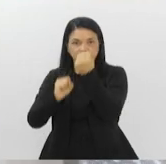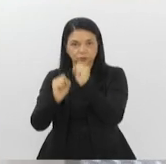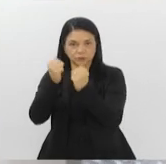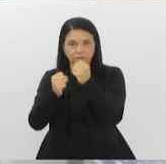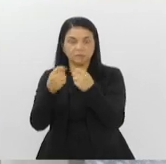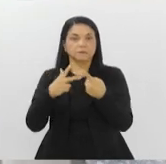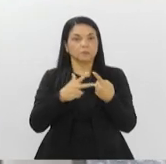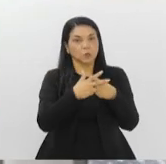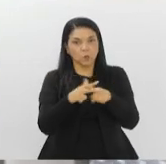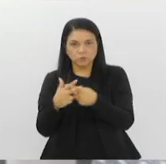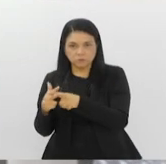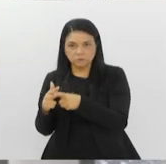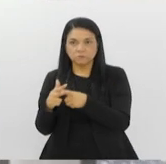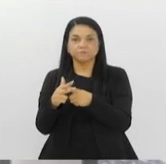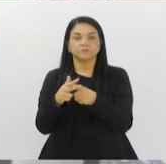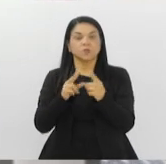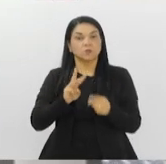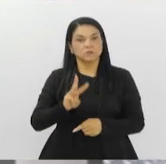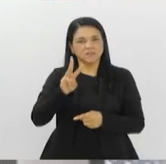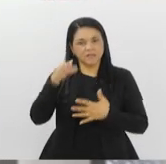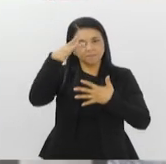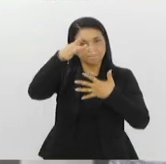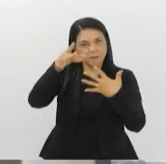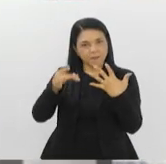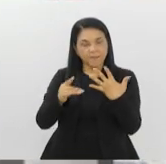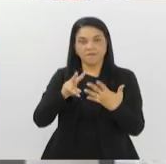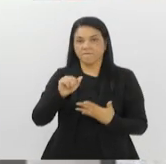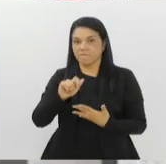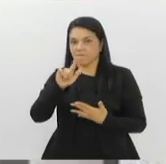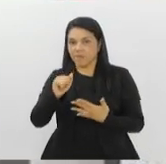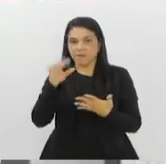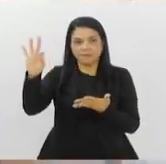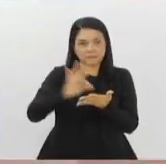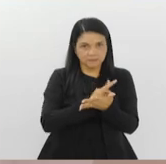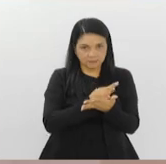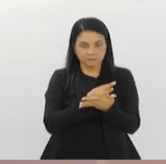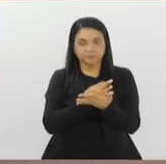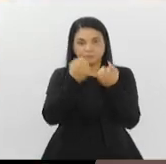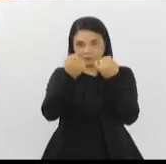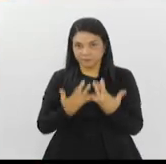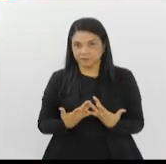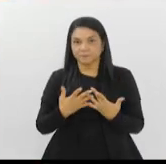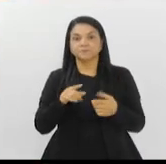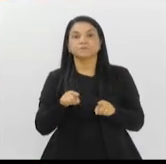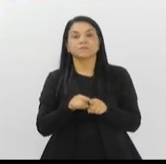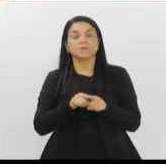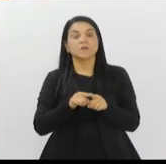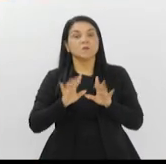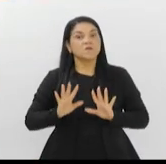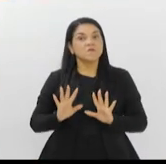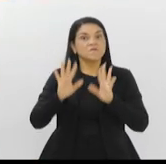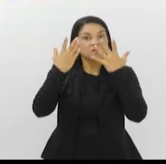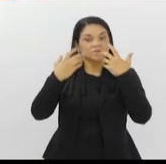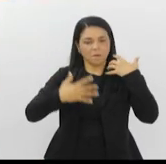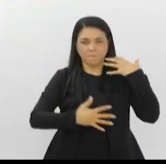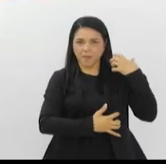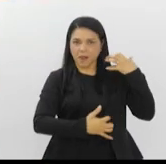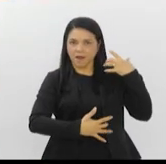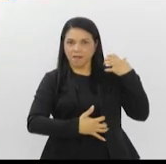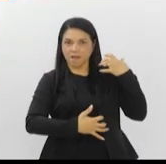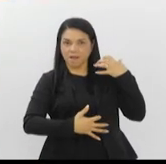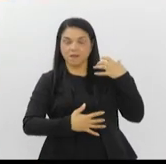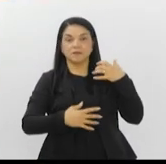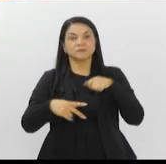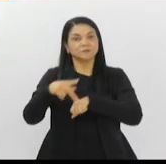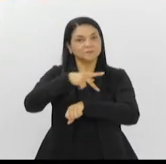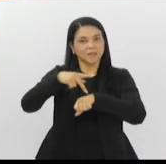na manutenção. No site, detalhes sobre as vagas e inscrições. O maior festival de violoncelos do país está